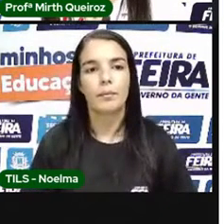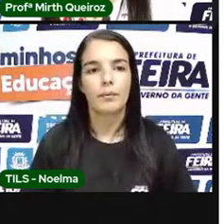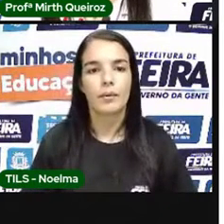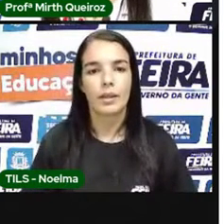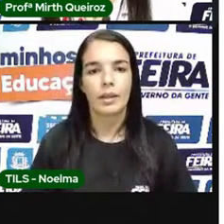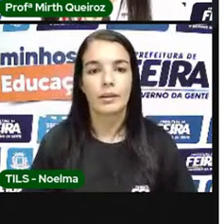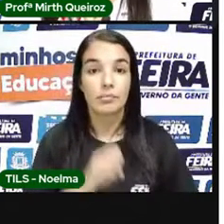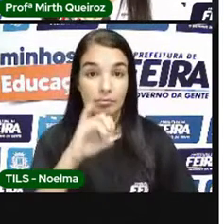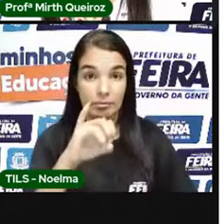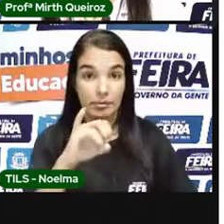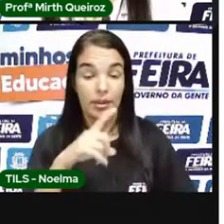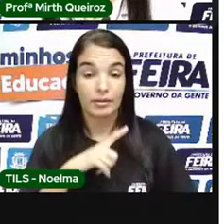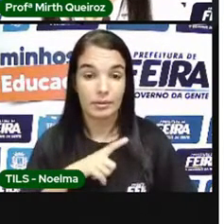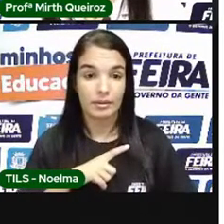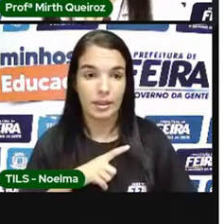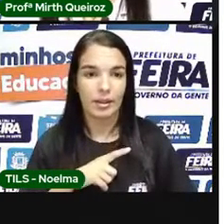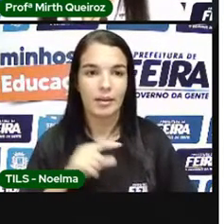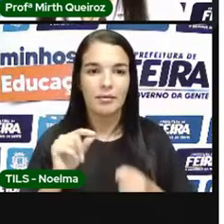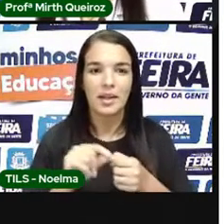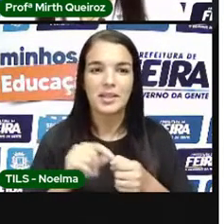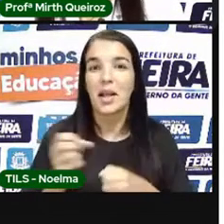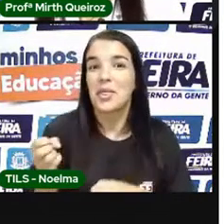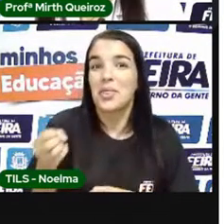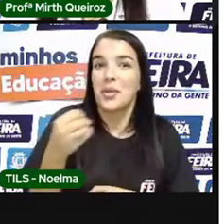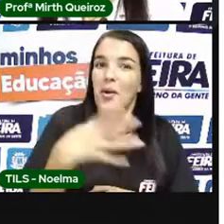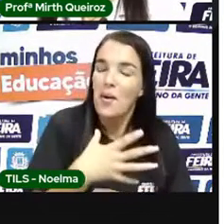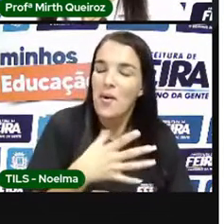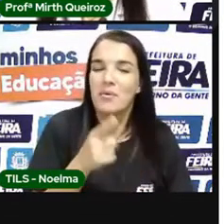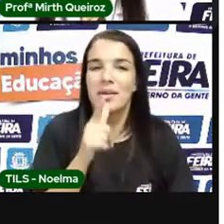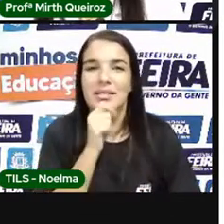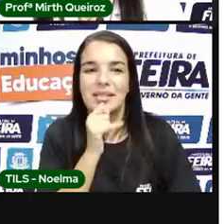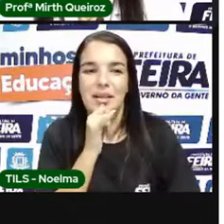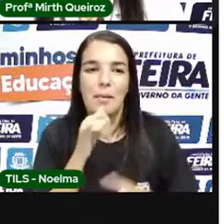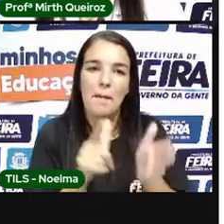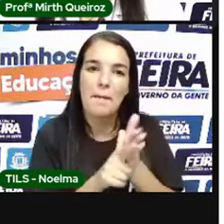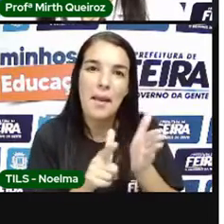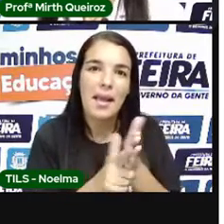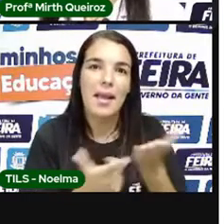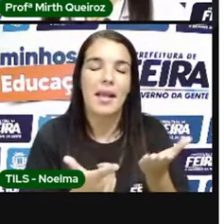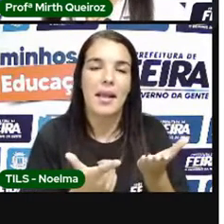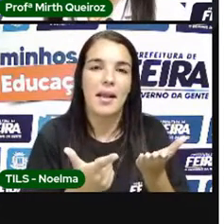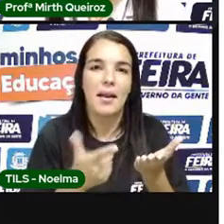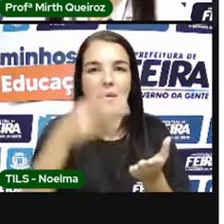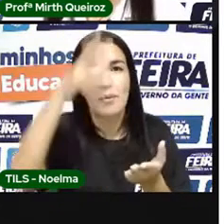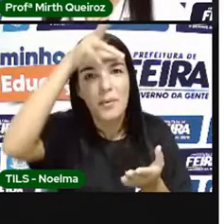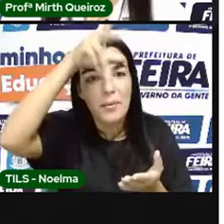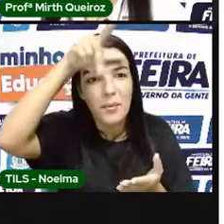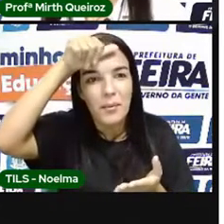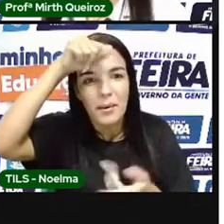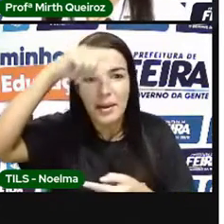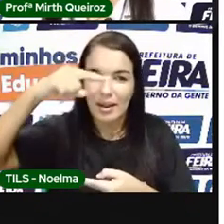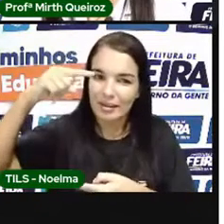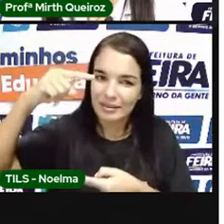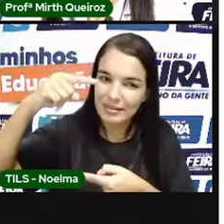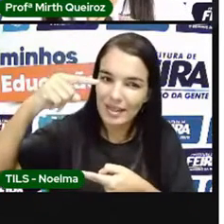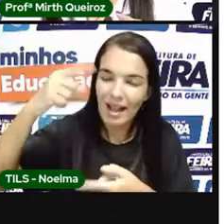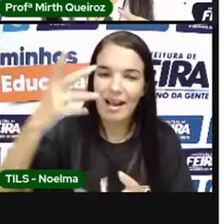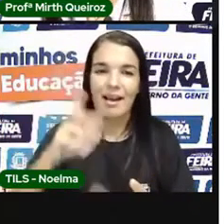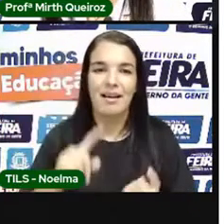reciclar Os materiais Como por exemplo Papel Papelão Né? Garrafinha pet Né? Que é o plástico